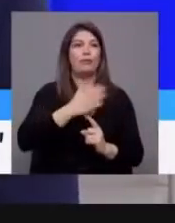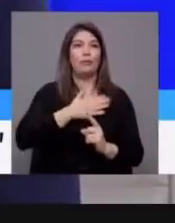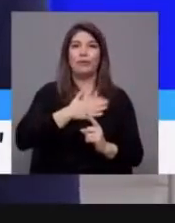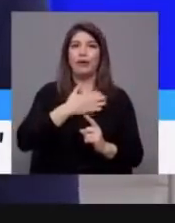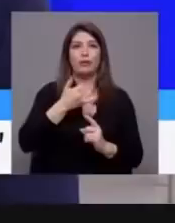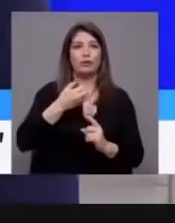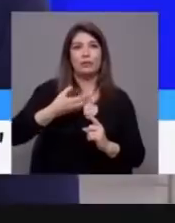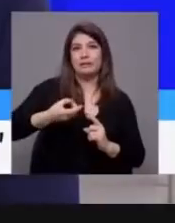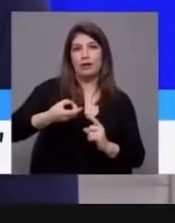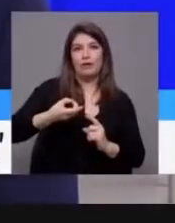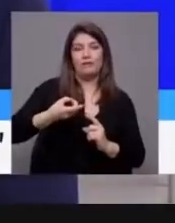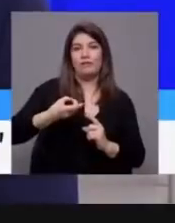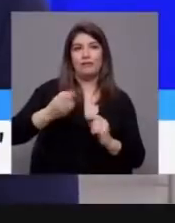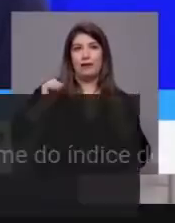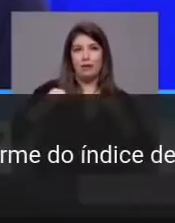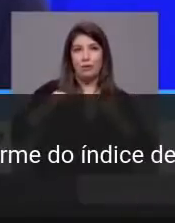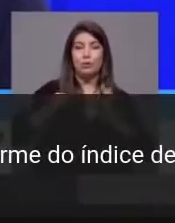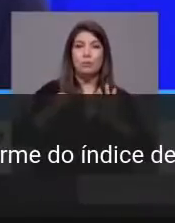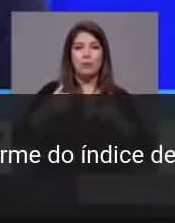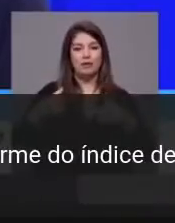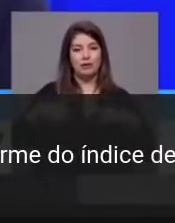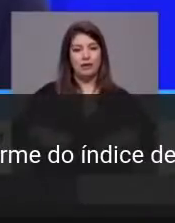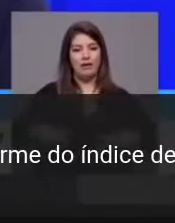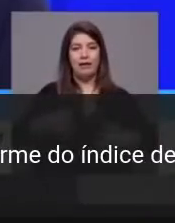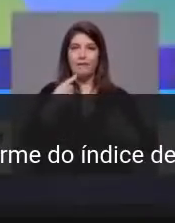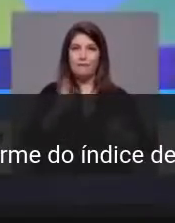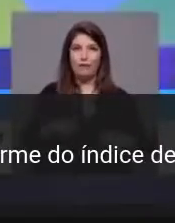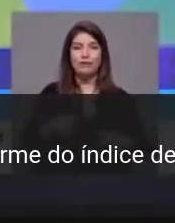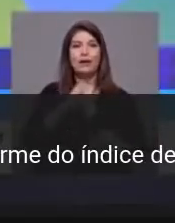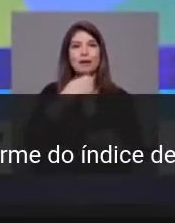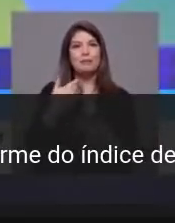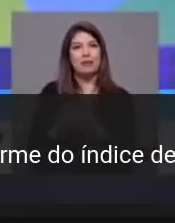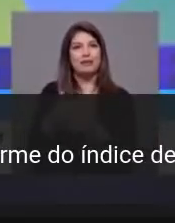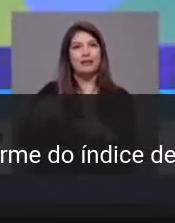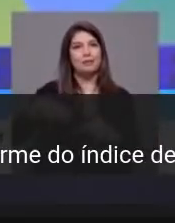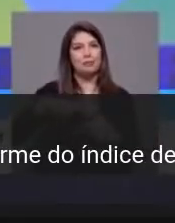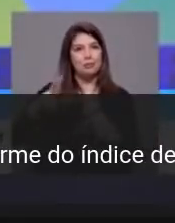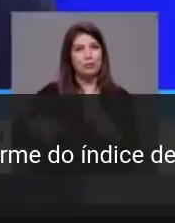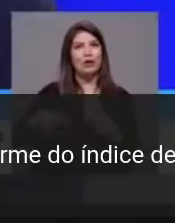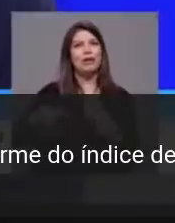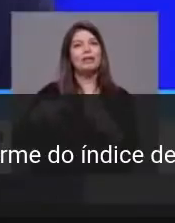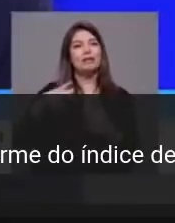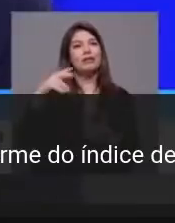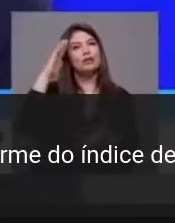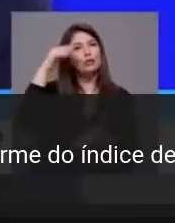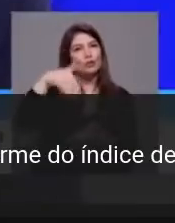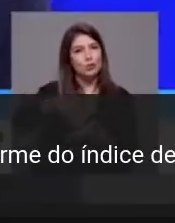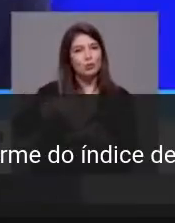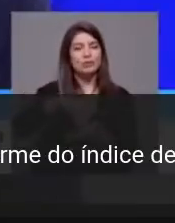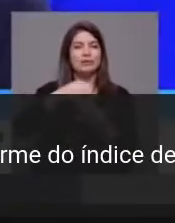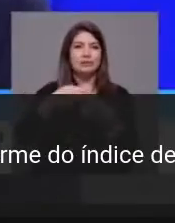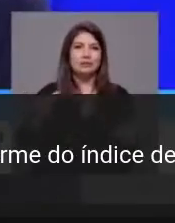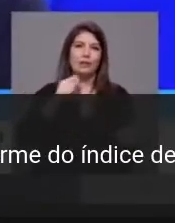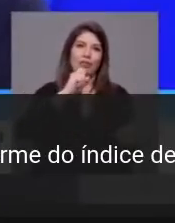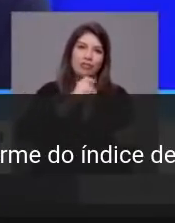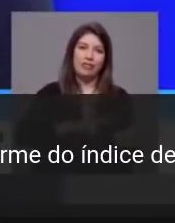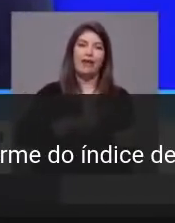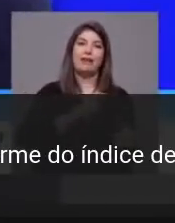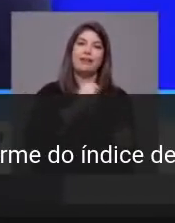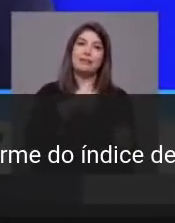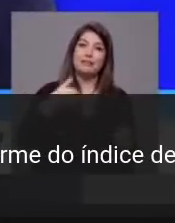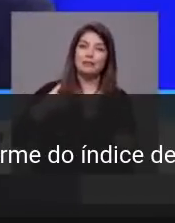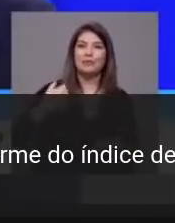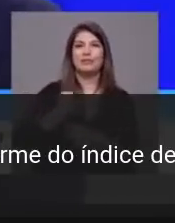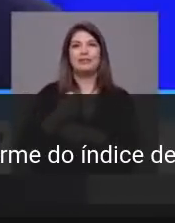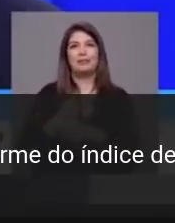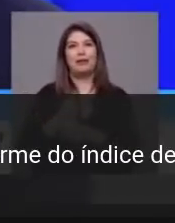2019, mas nós cá estamos outra vez para garantir que em Portugal há uma solução para a saúde, para o trabalho, para o que conta, para a vida das